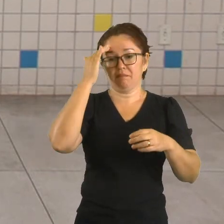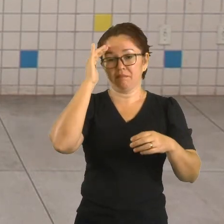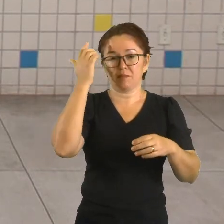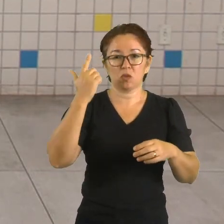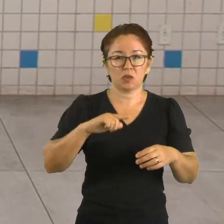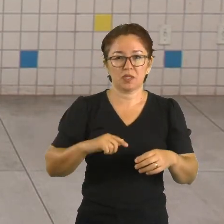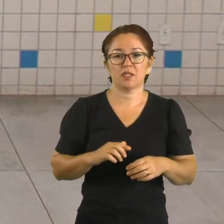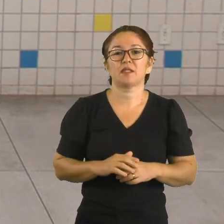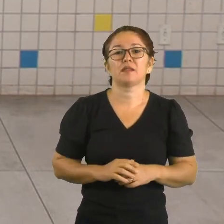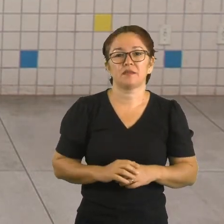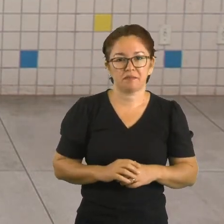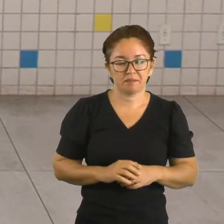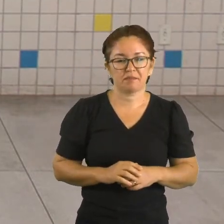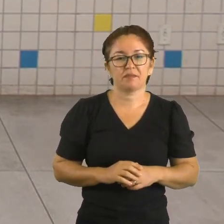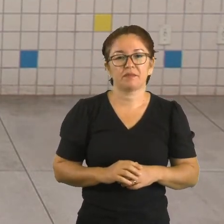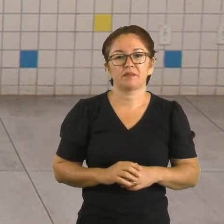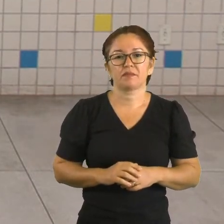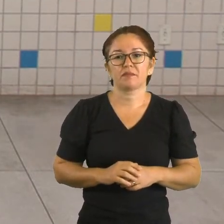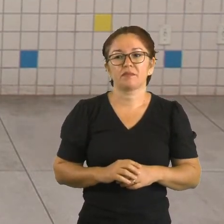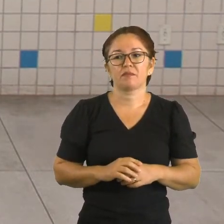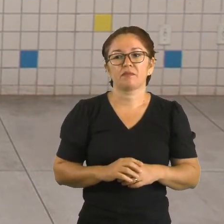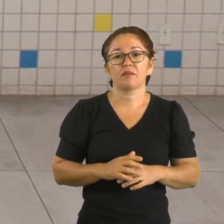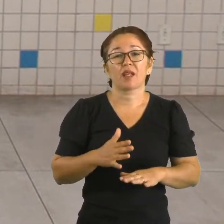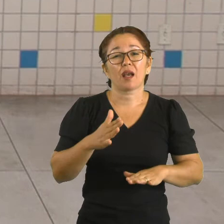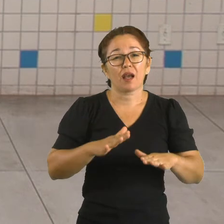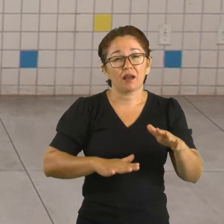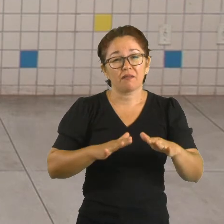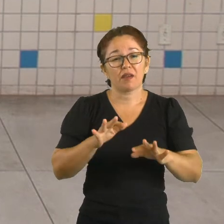ocorrer, chamamos de eco.